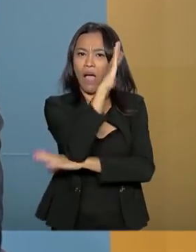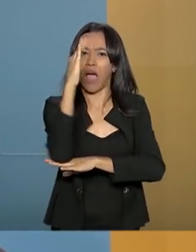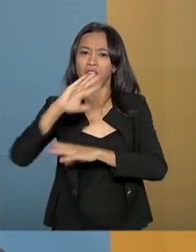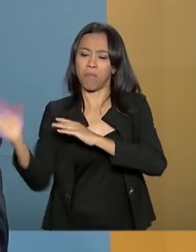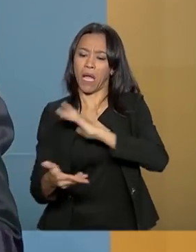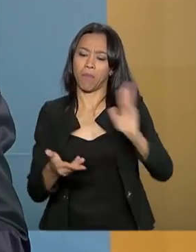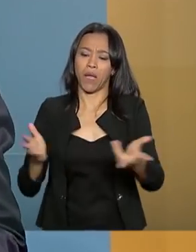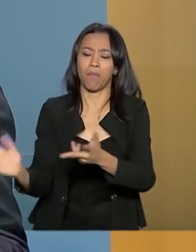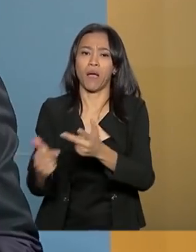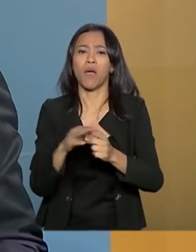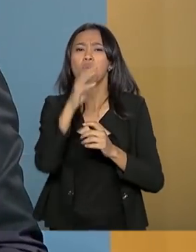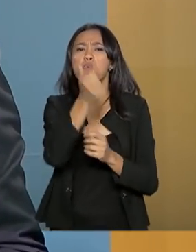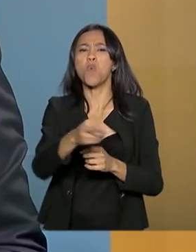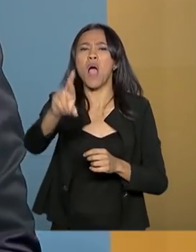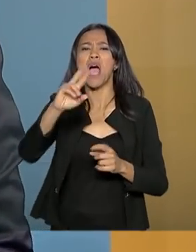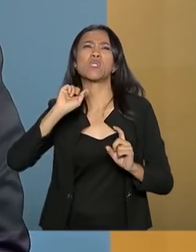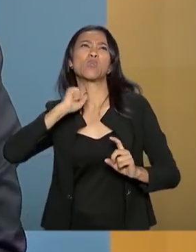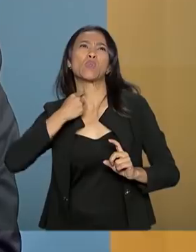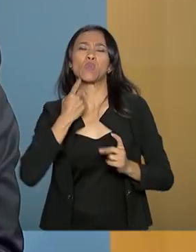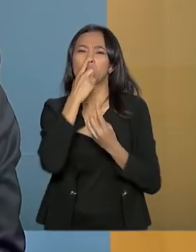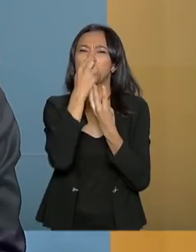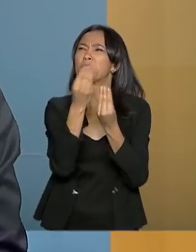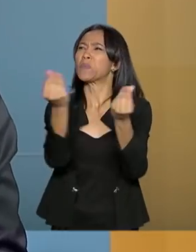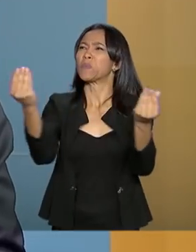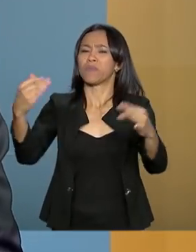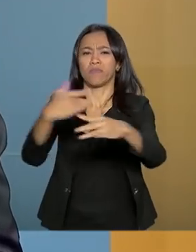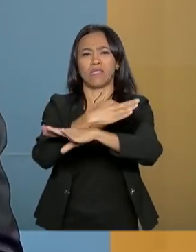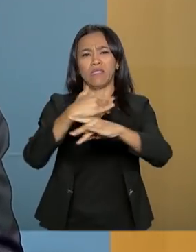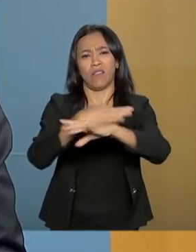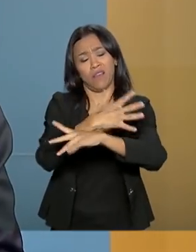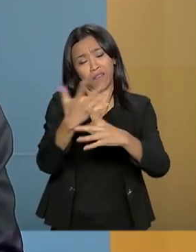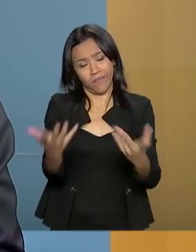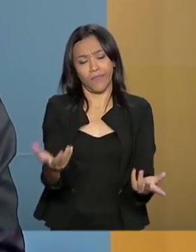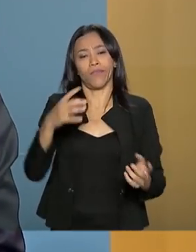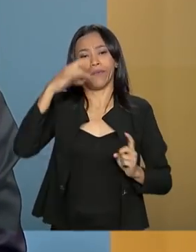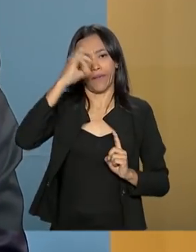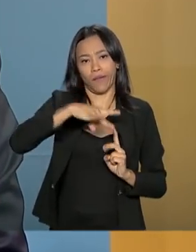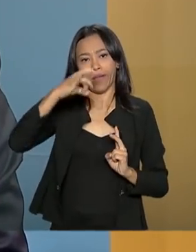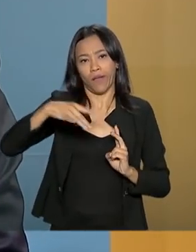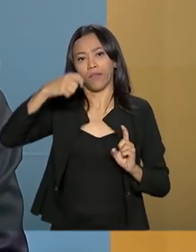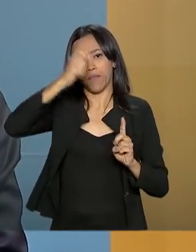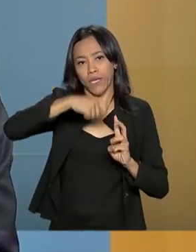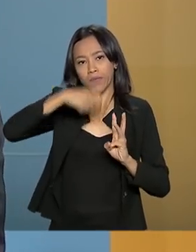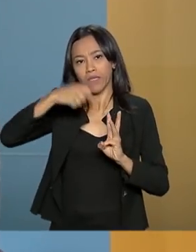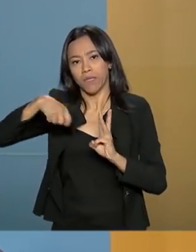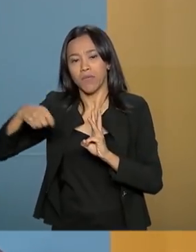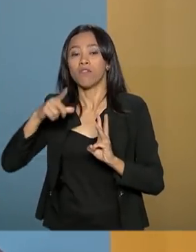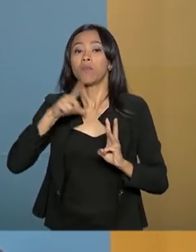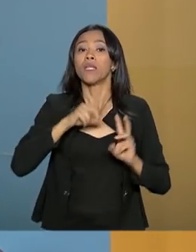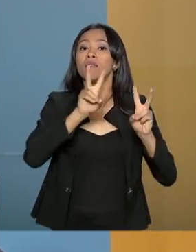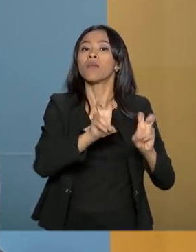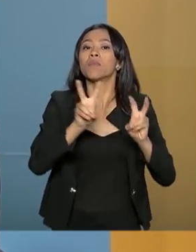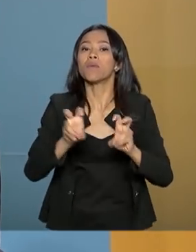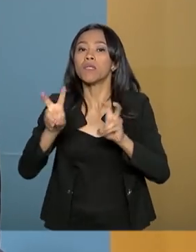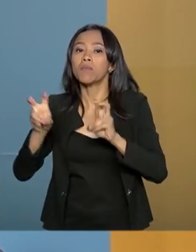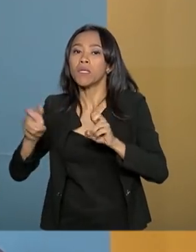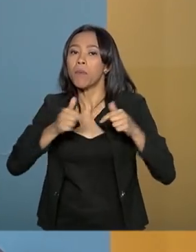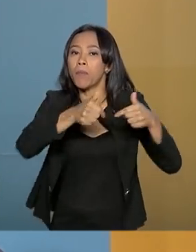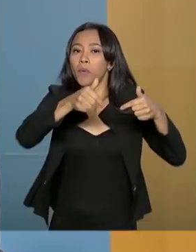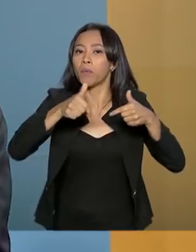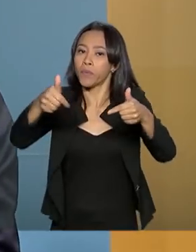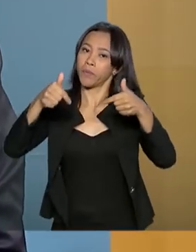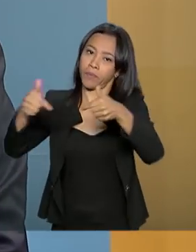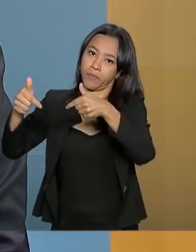vegetação, o ar poluído nos grandes centros. Então, durante todos os meses nós vamos ter essa agenda de qualidade ambiental sendo